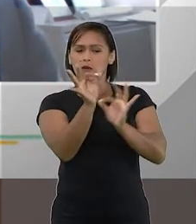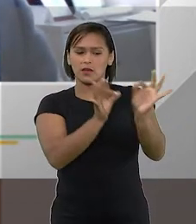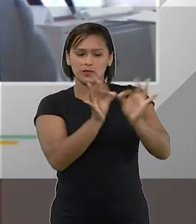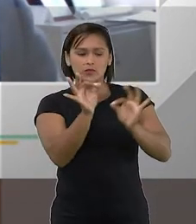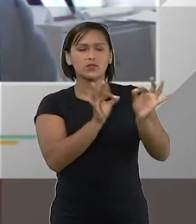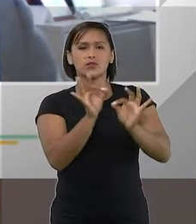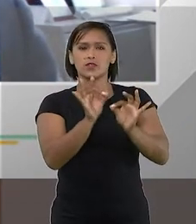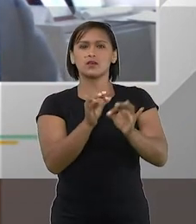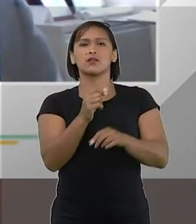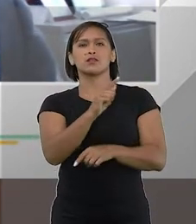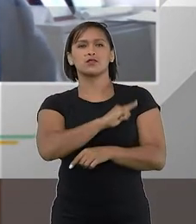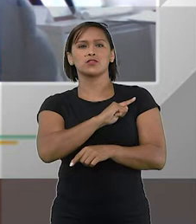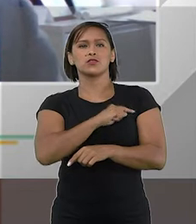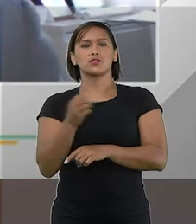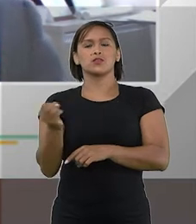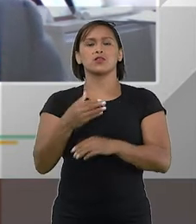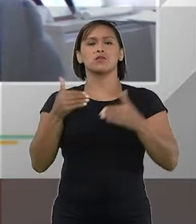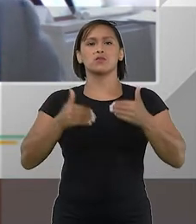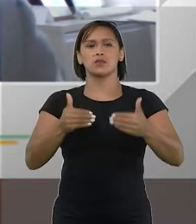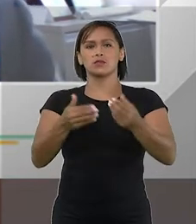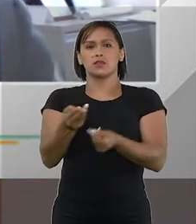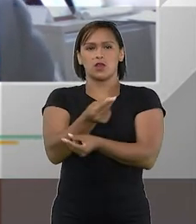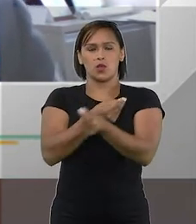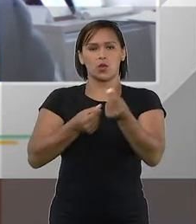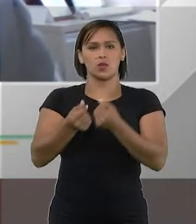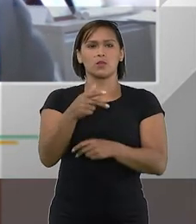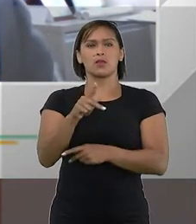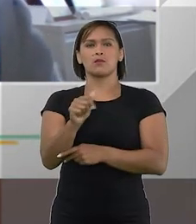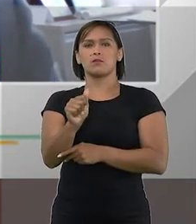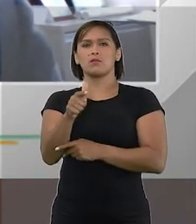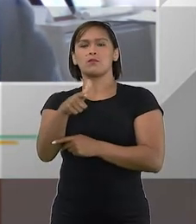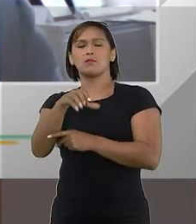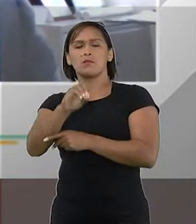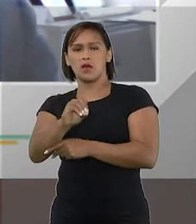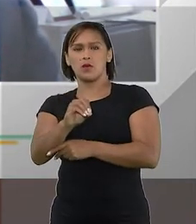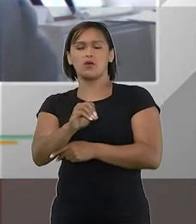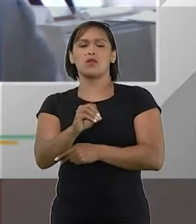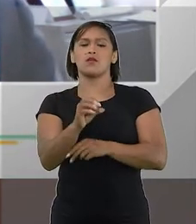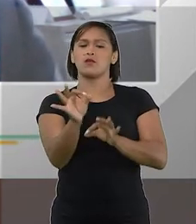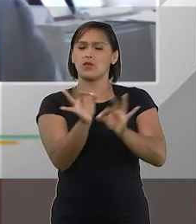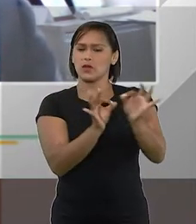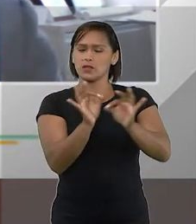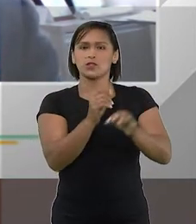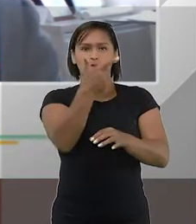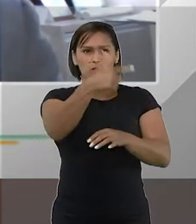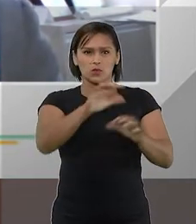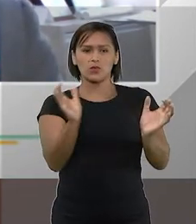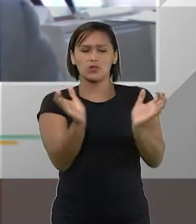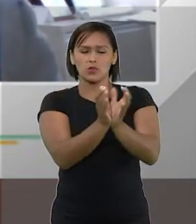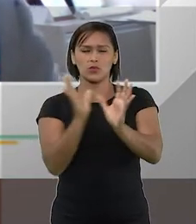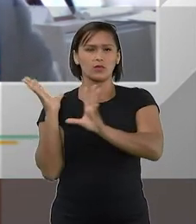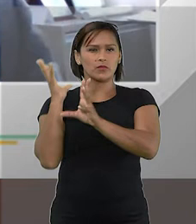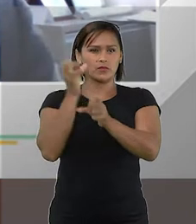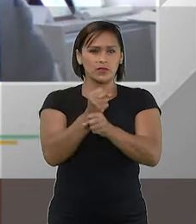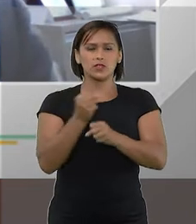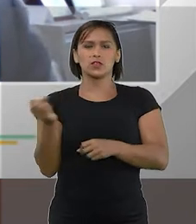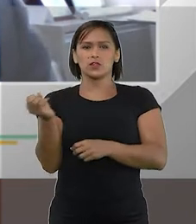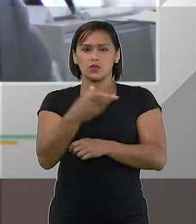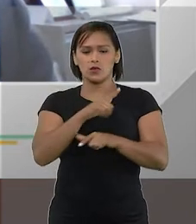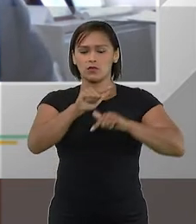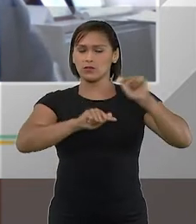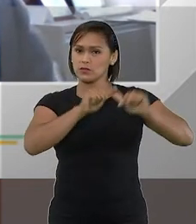formado na gestão atual do Ministério da Economia, com o ministro Paulo Guedes, foi montado para fazer uma revisão e uma